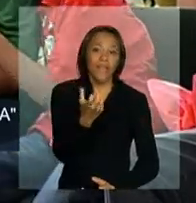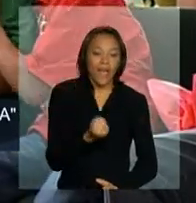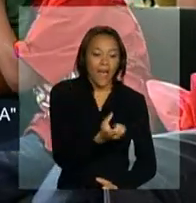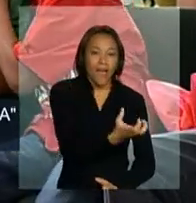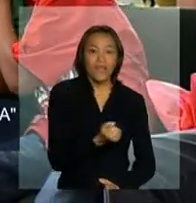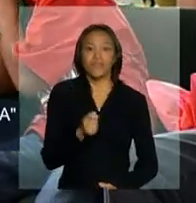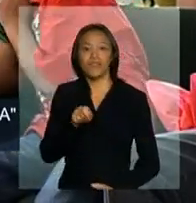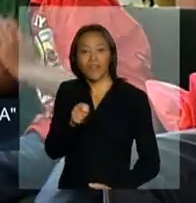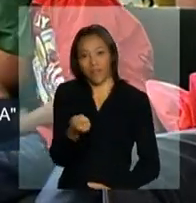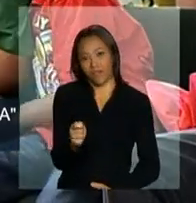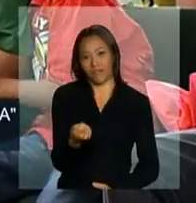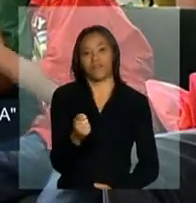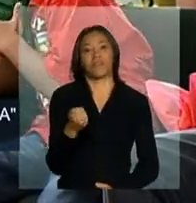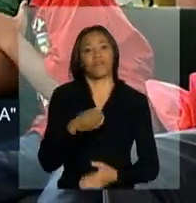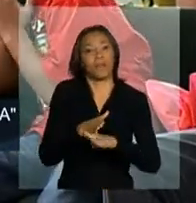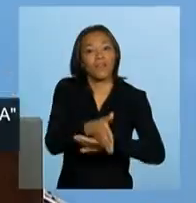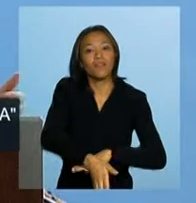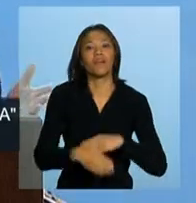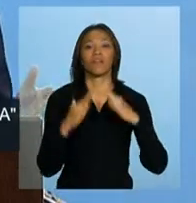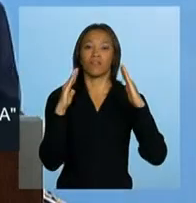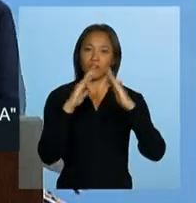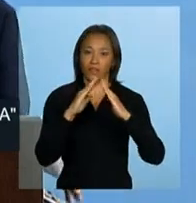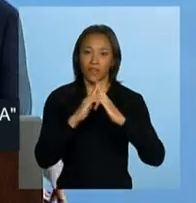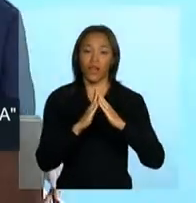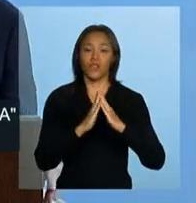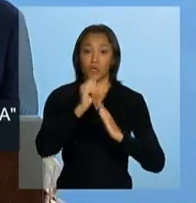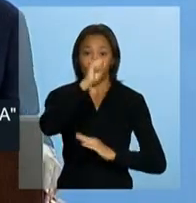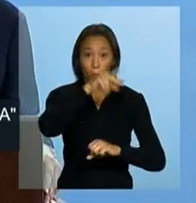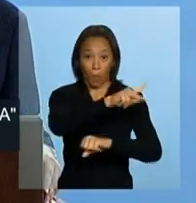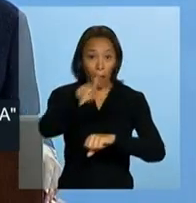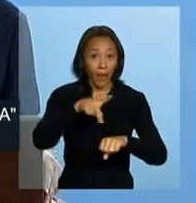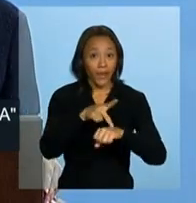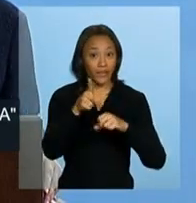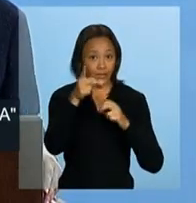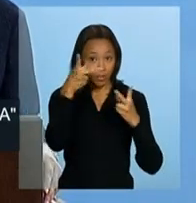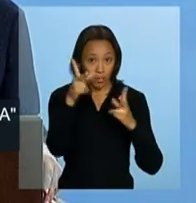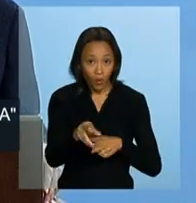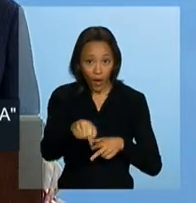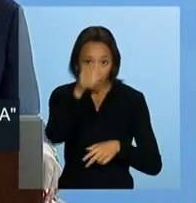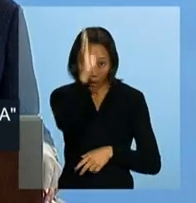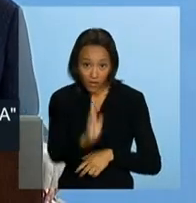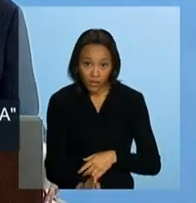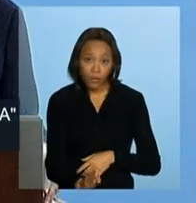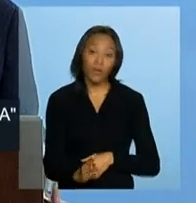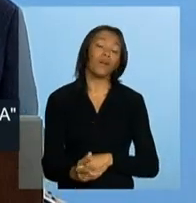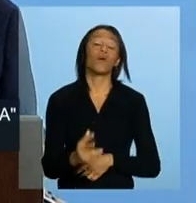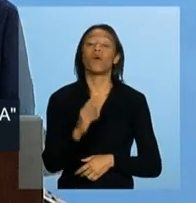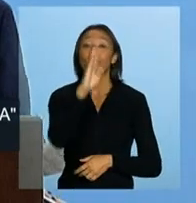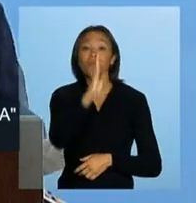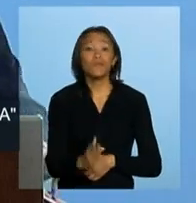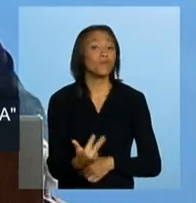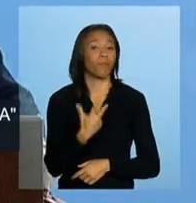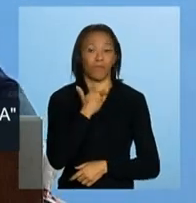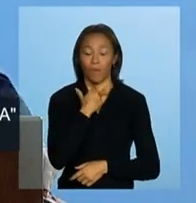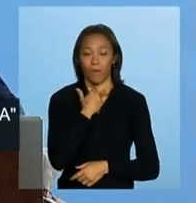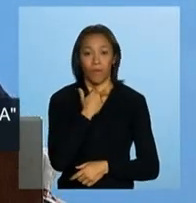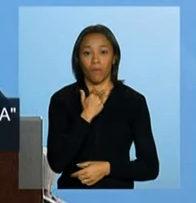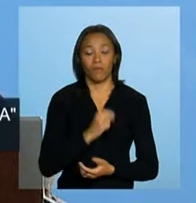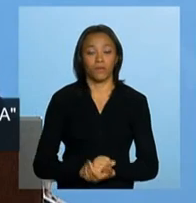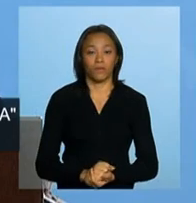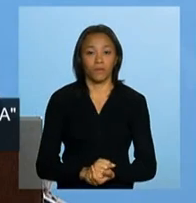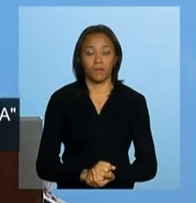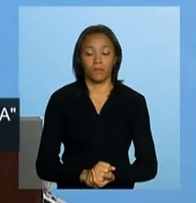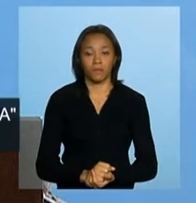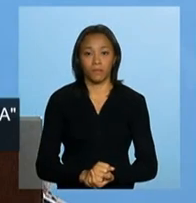tendo acesso às suas casas. Um país como o Brasil não pode abrir mão